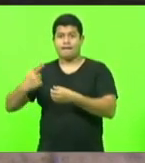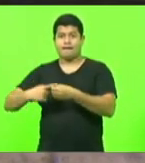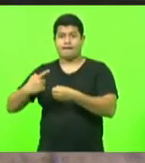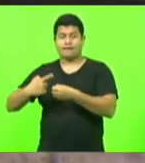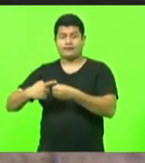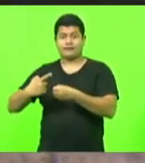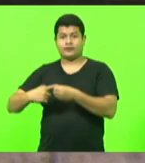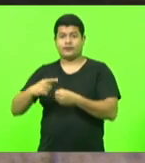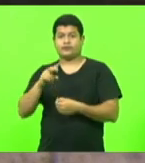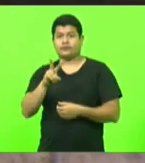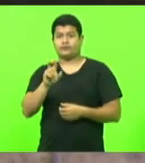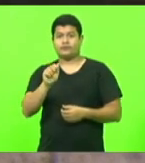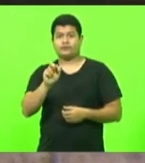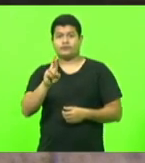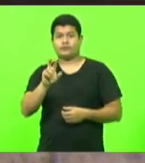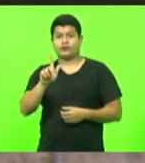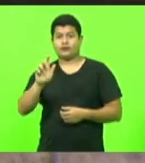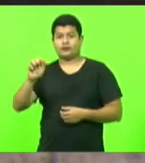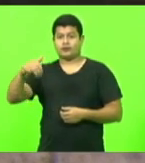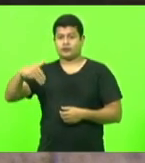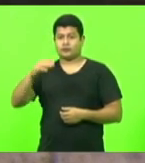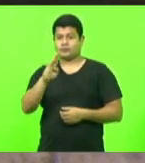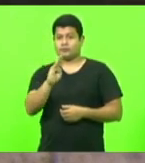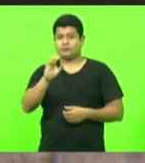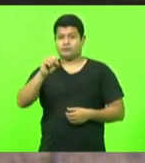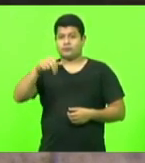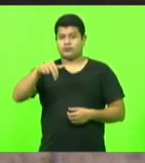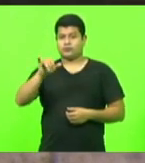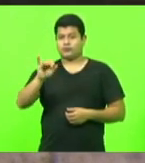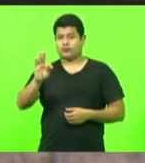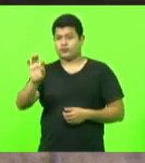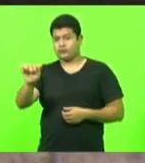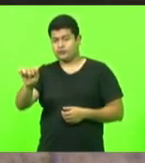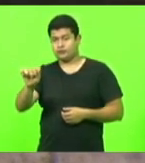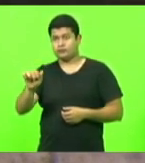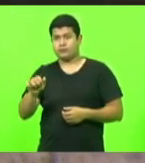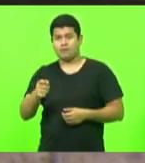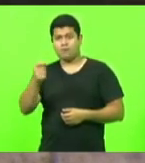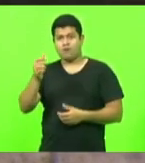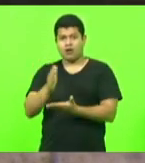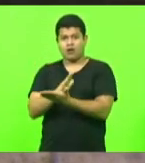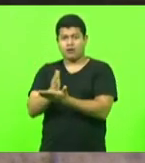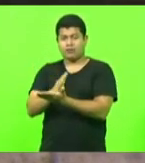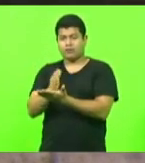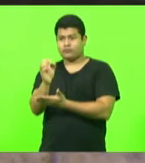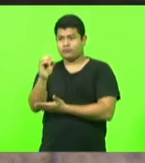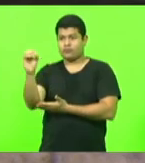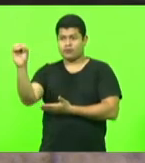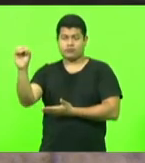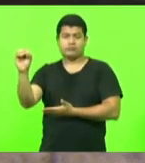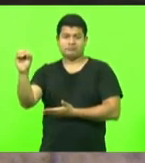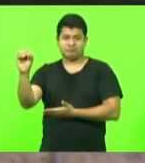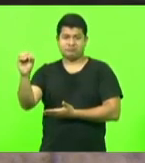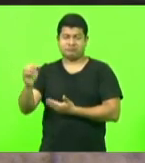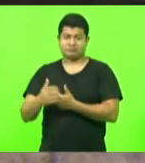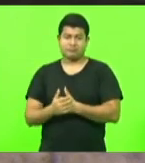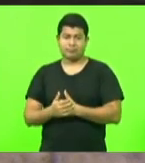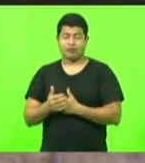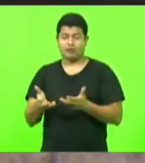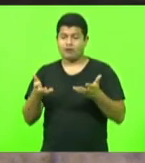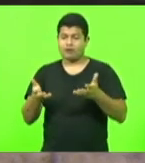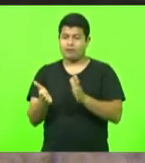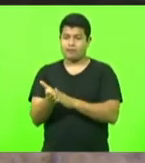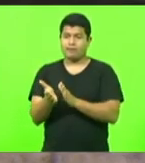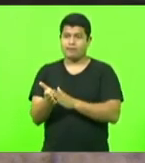V. Exª conhece, não é? Estadizinha, lá do Meio Oeste, quase na divisa já com o Oeste Catarinense. E eu quero parabenizar